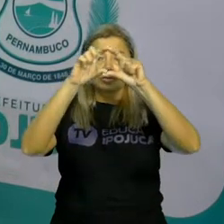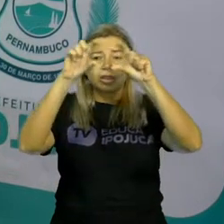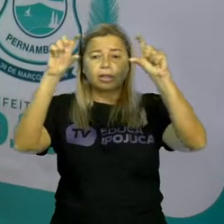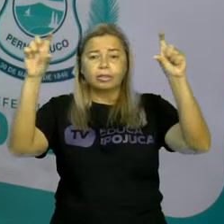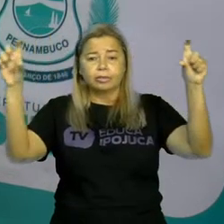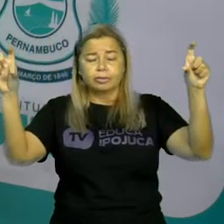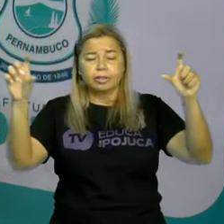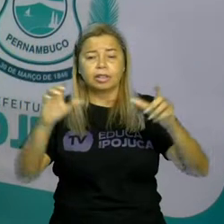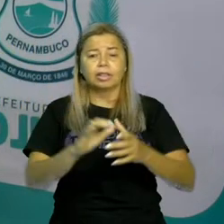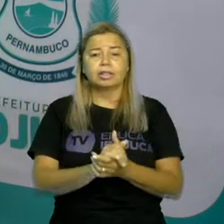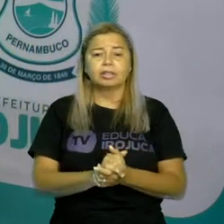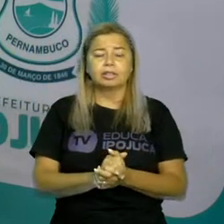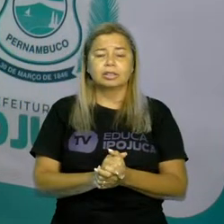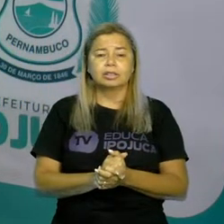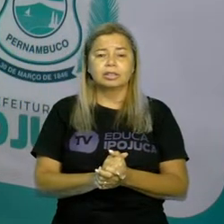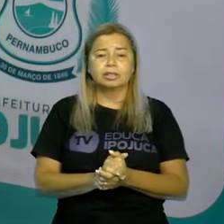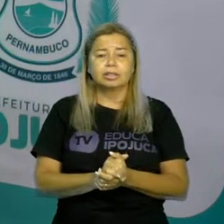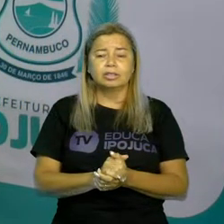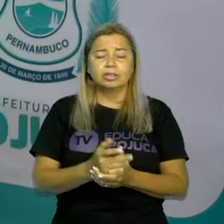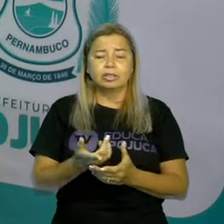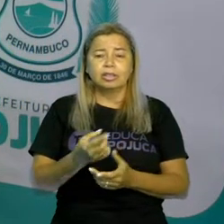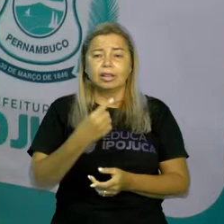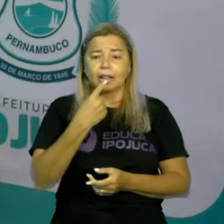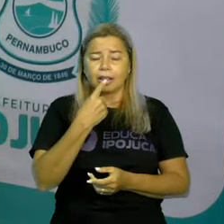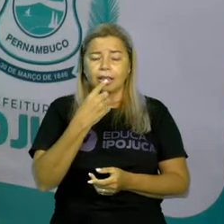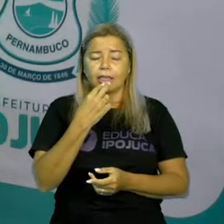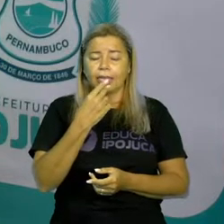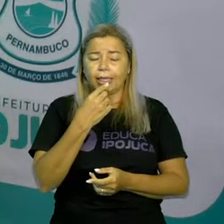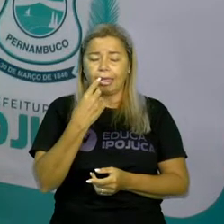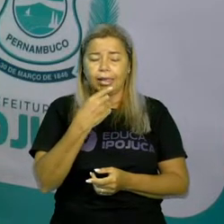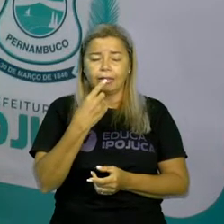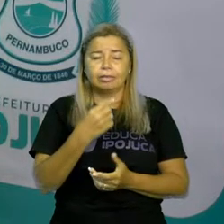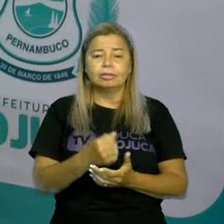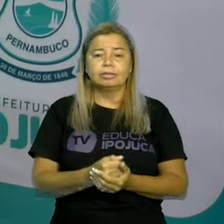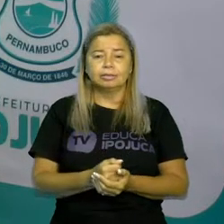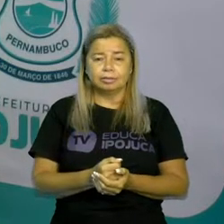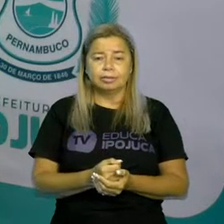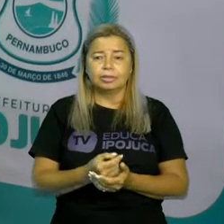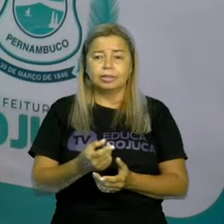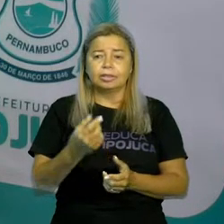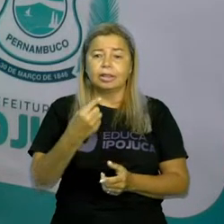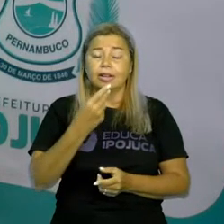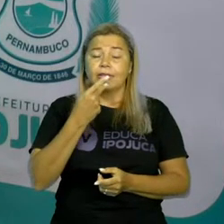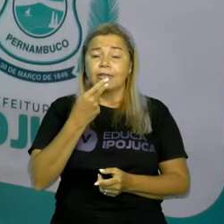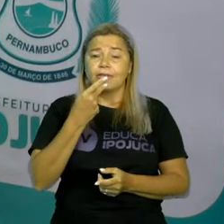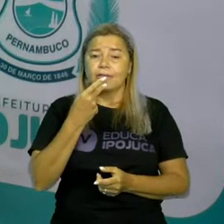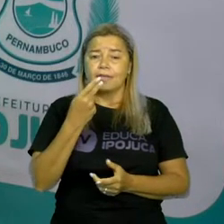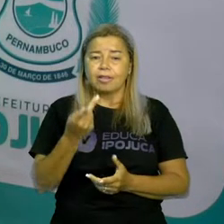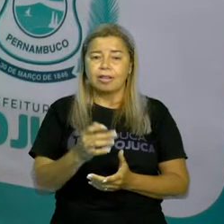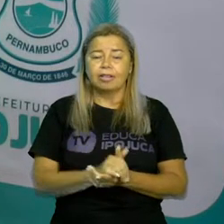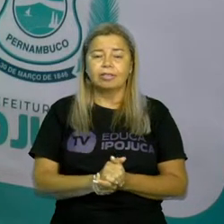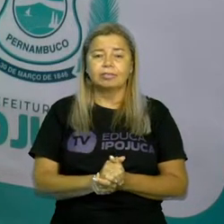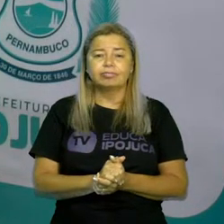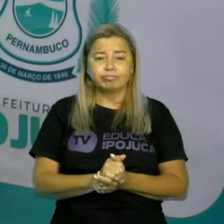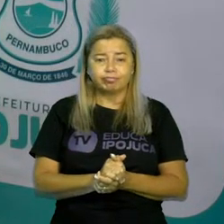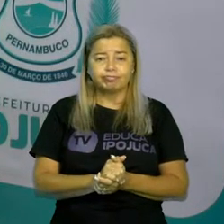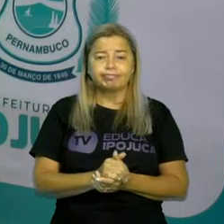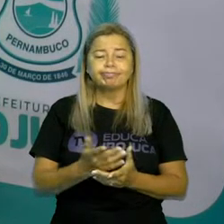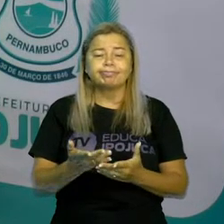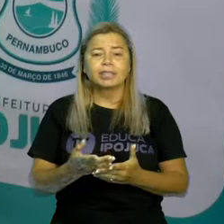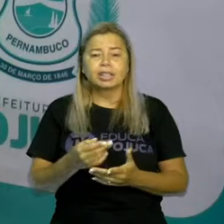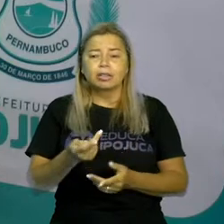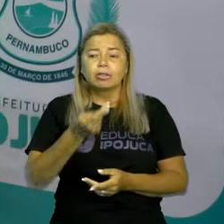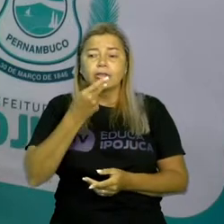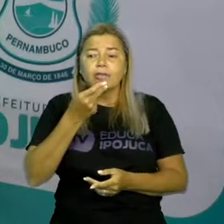acabadas e travando a língua ao ser pronunciada. Então, travamos a língua quando